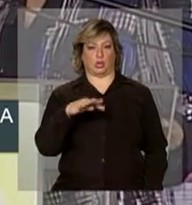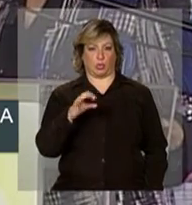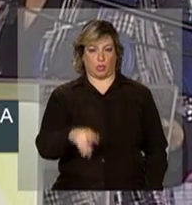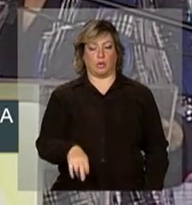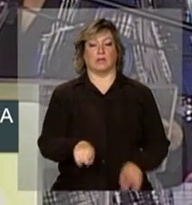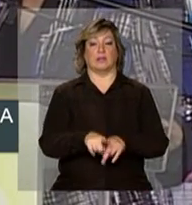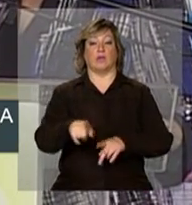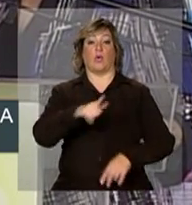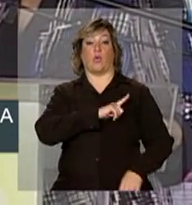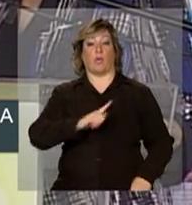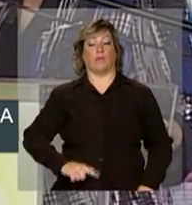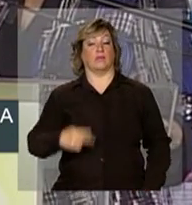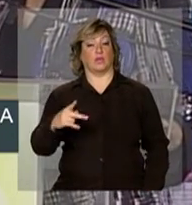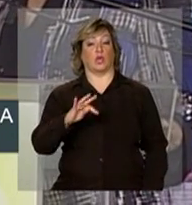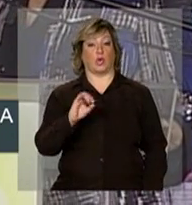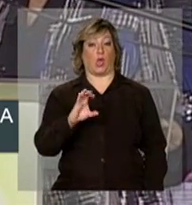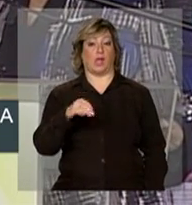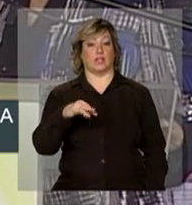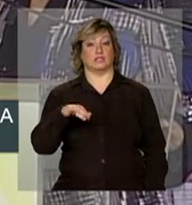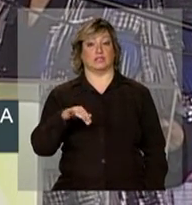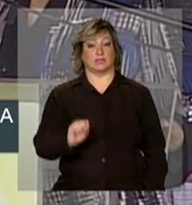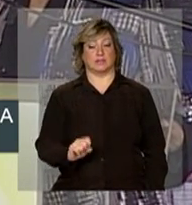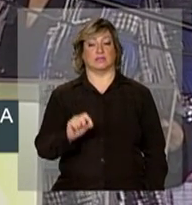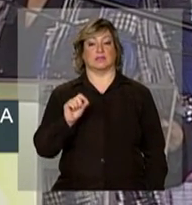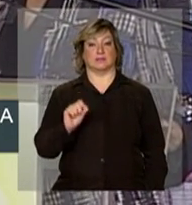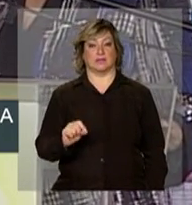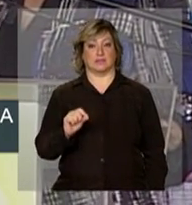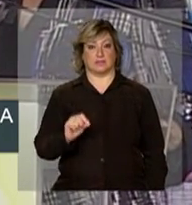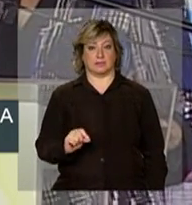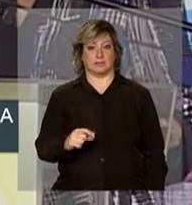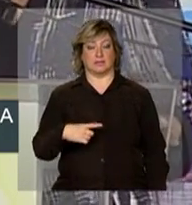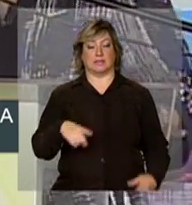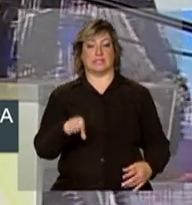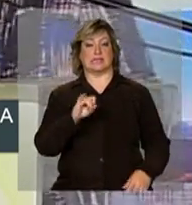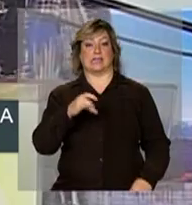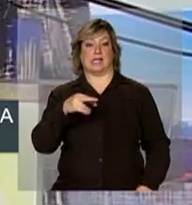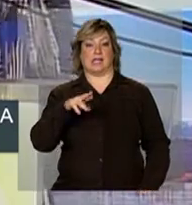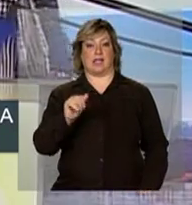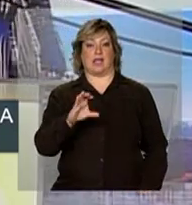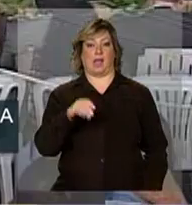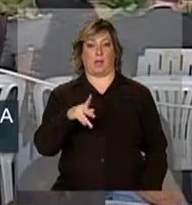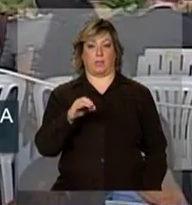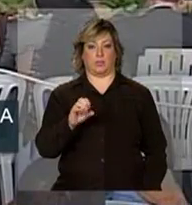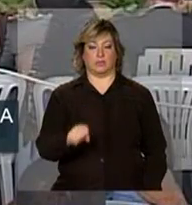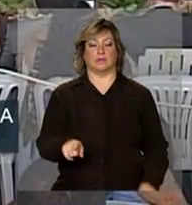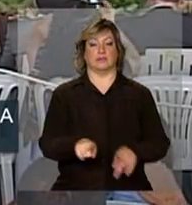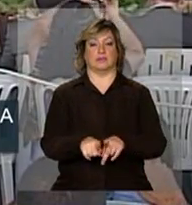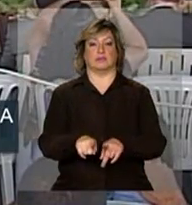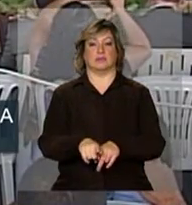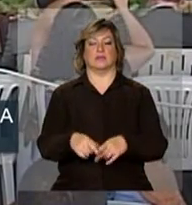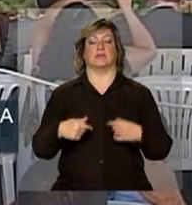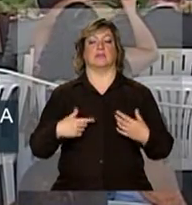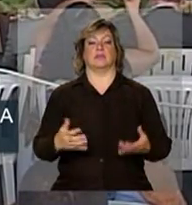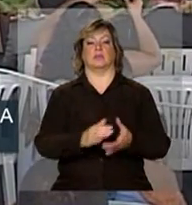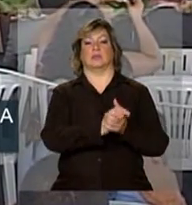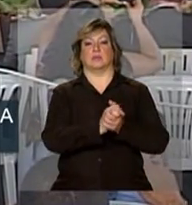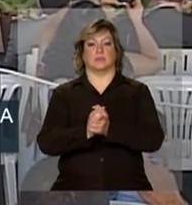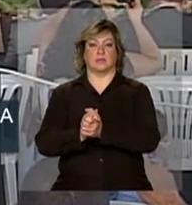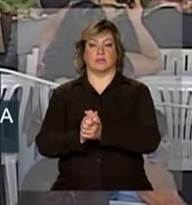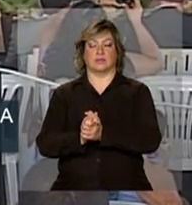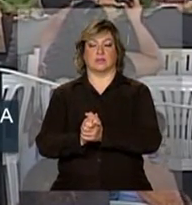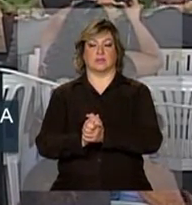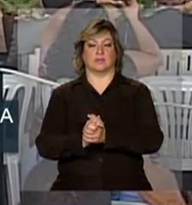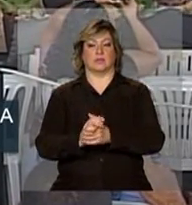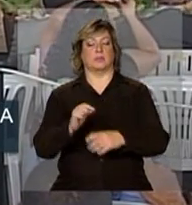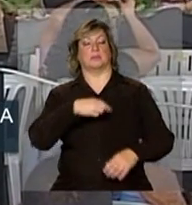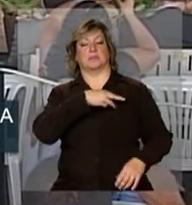governador de Tocantins, o nosso Siqueira Campos. Cumprimento os ministros de